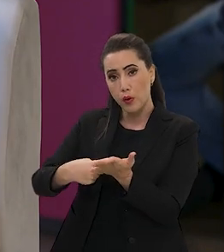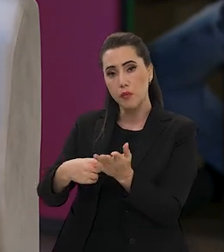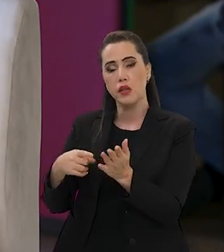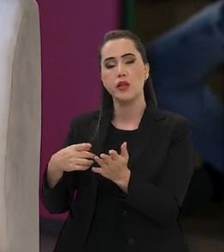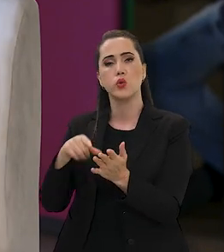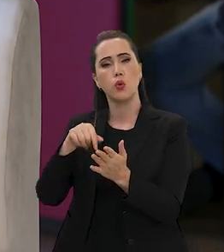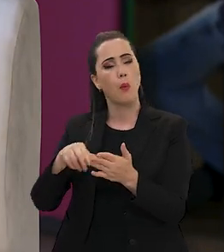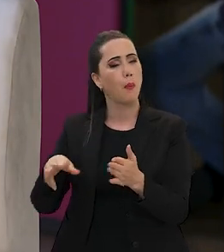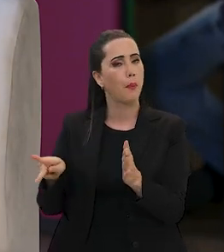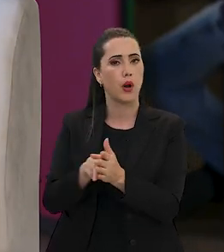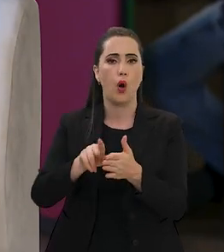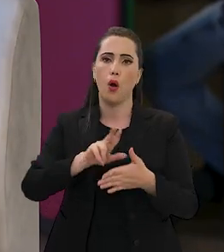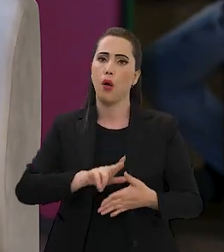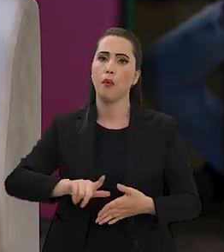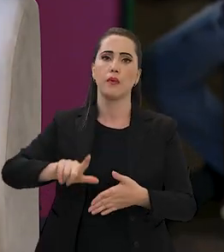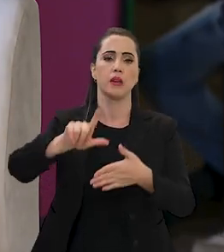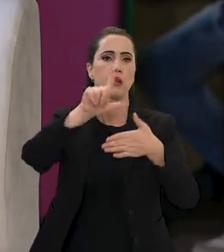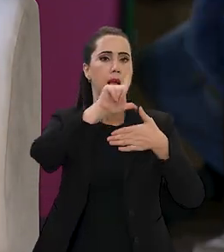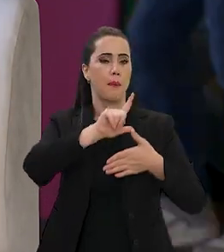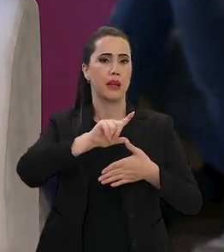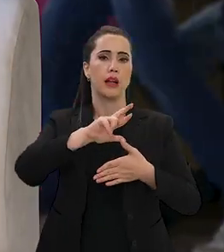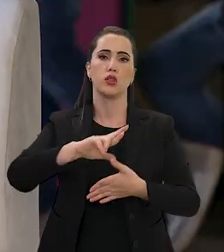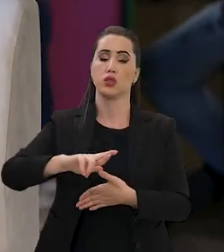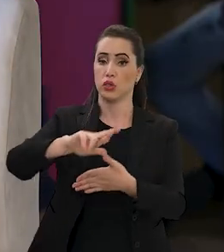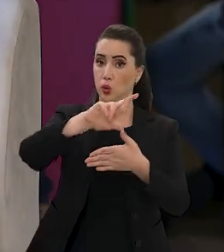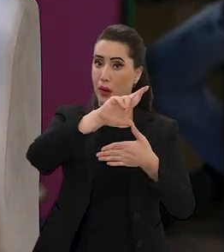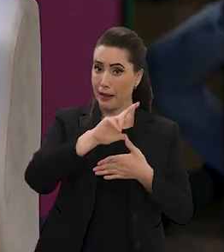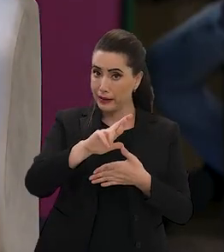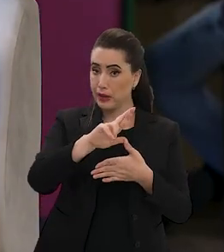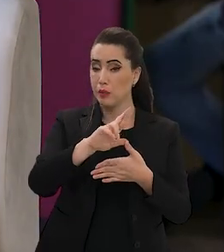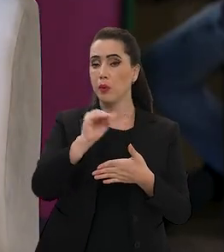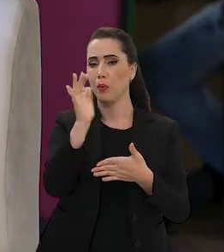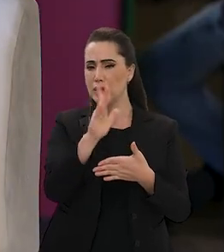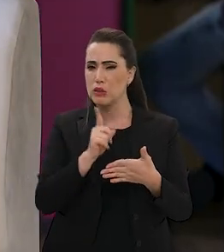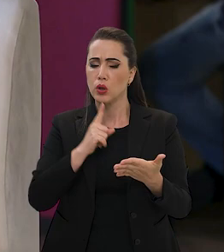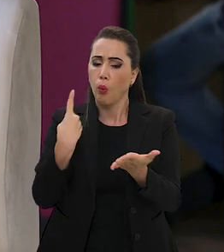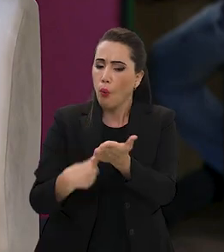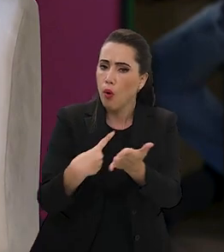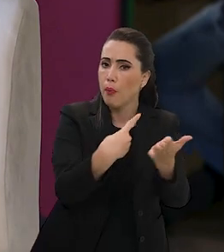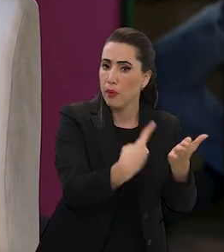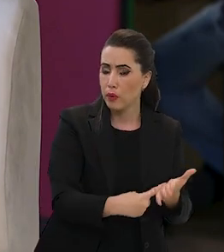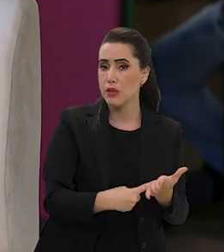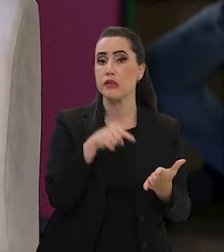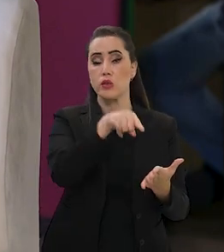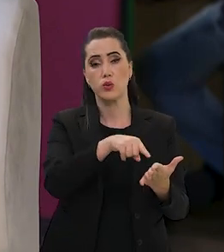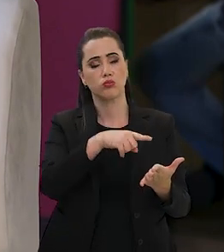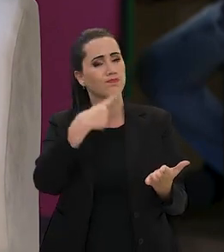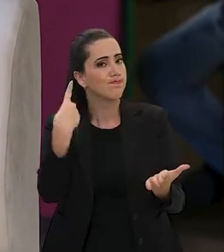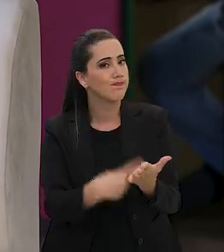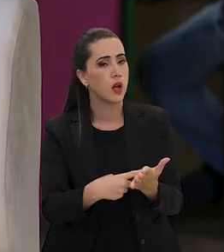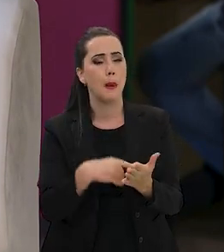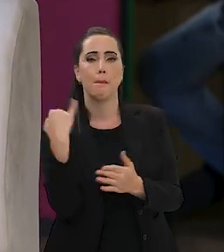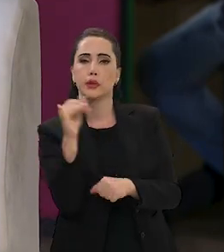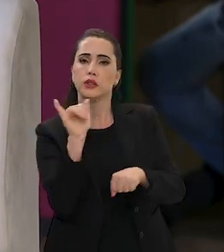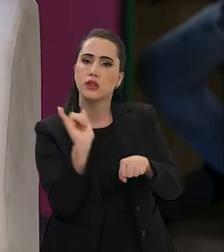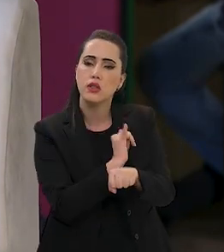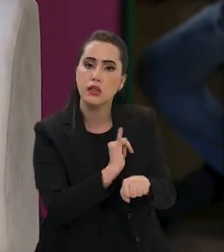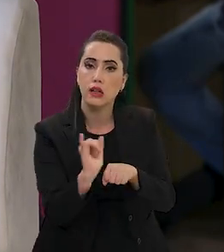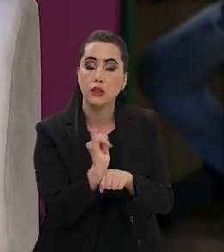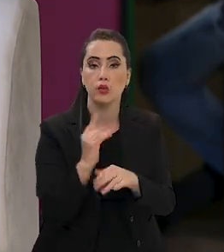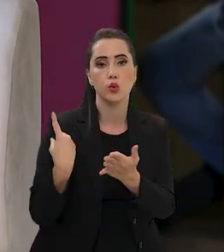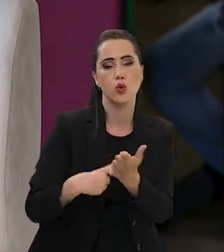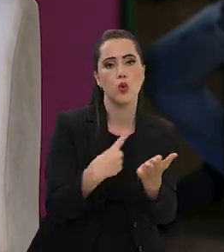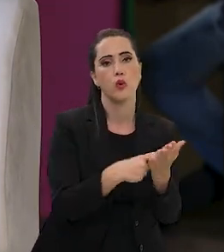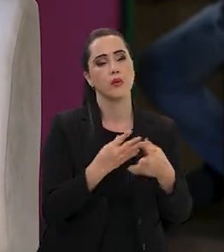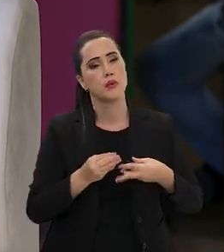internacionais celebrados no âmbito da América Latina, países do Caribe. Enfim, acordos que são extraordinários